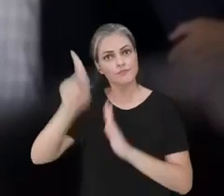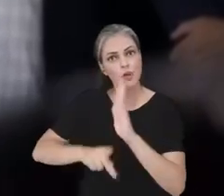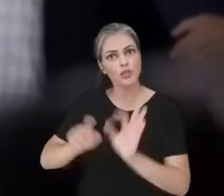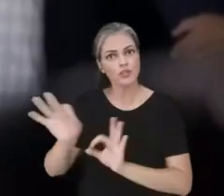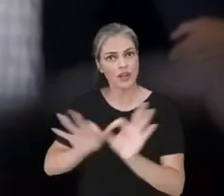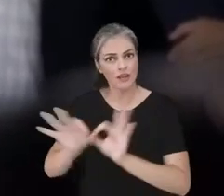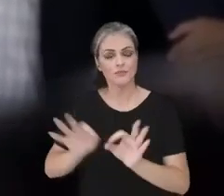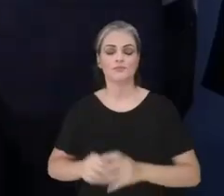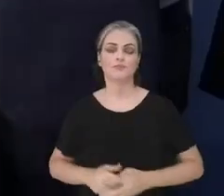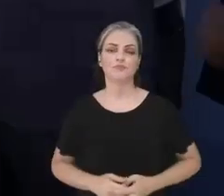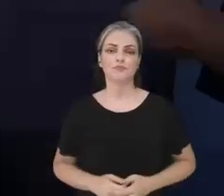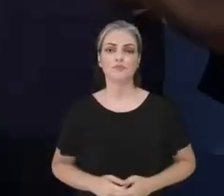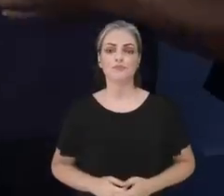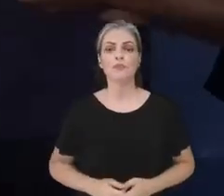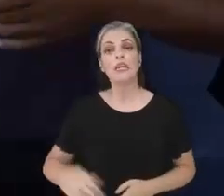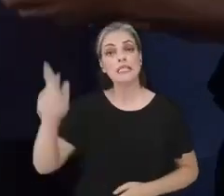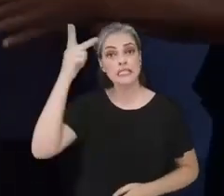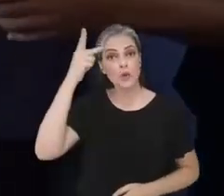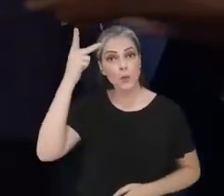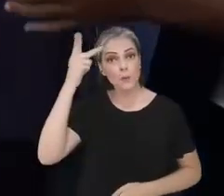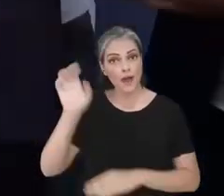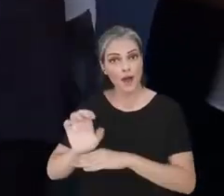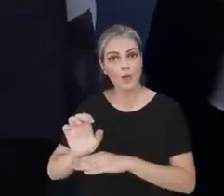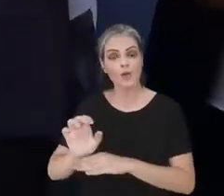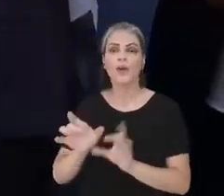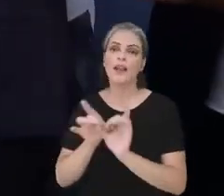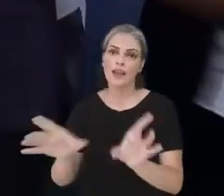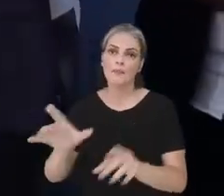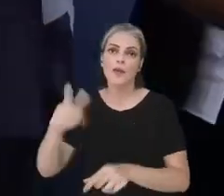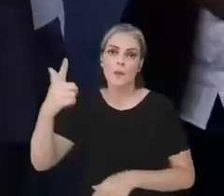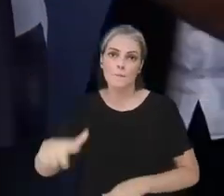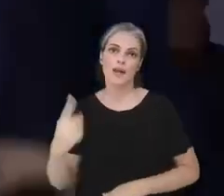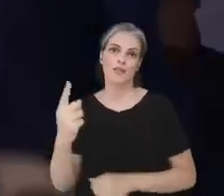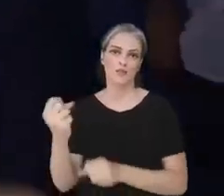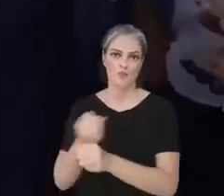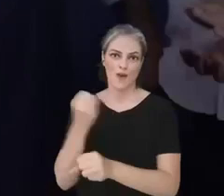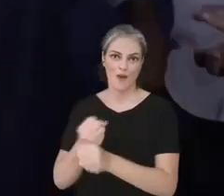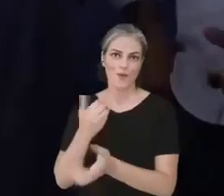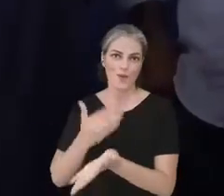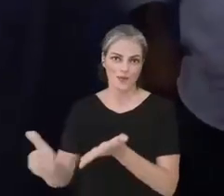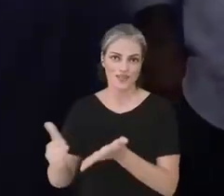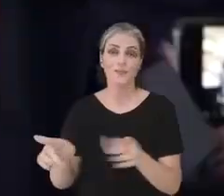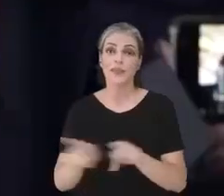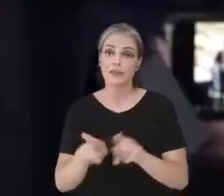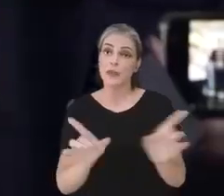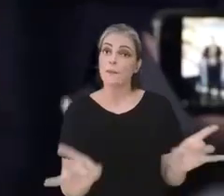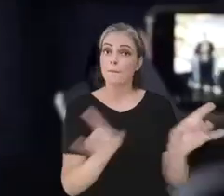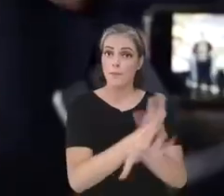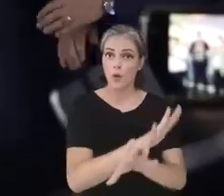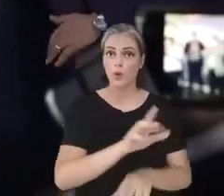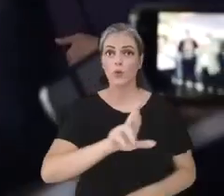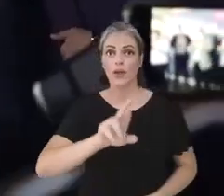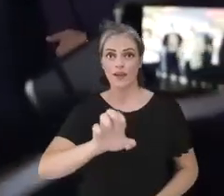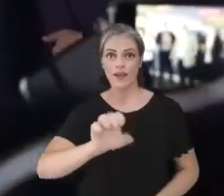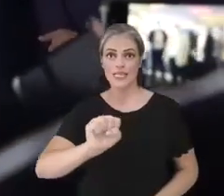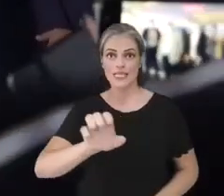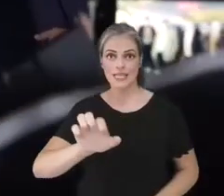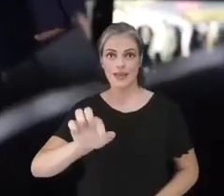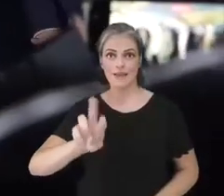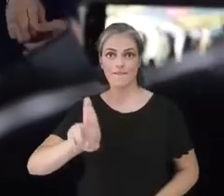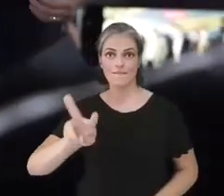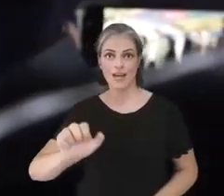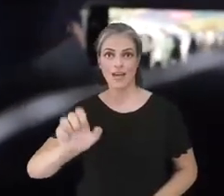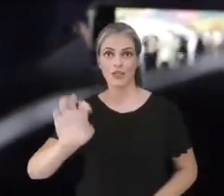Mais infraestrutura. Em São Paulo, autorizamos o início de mais uma obra. Entregamos também um reservatório de amortecimento do Córrego da